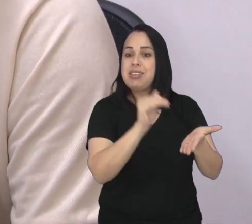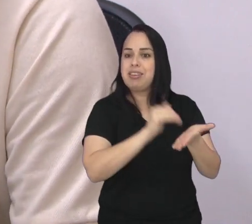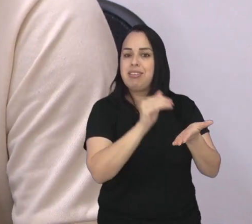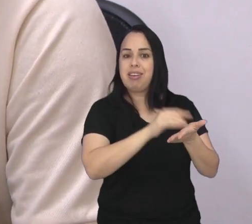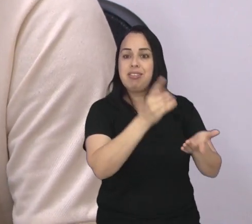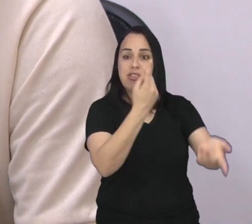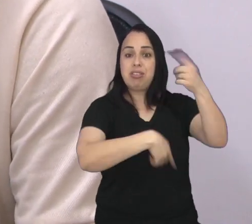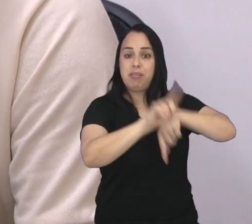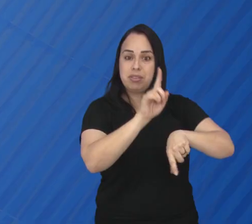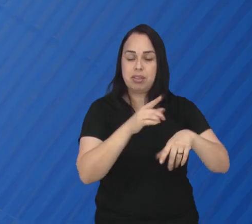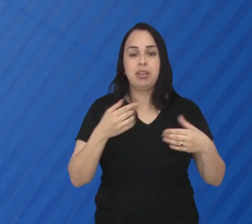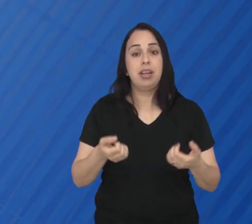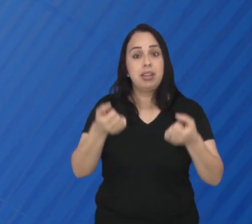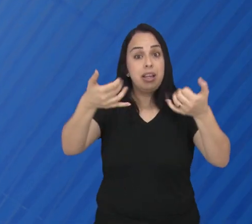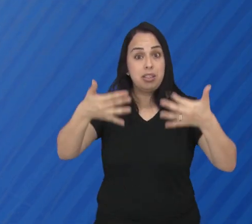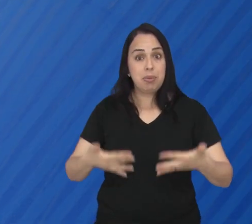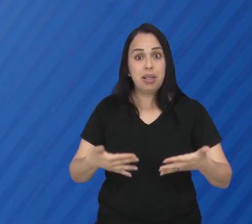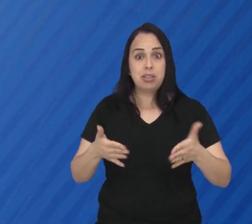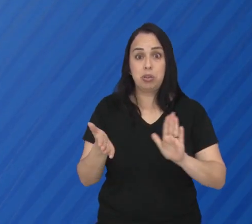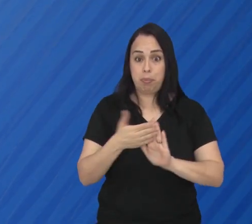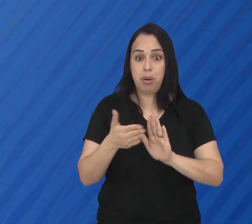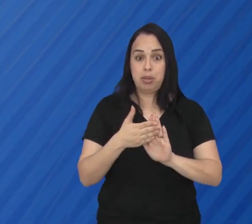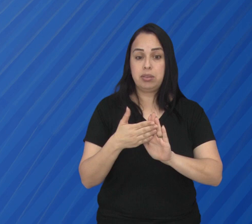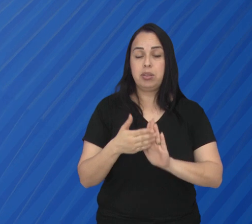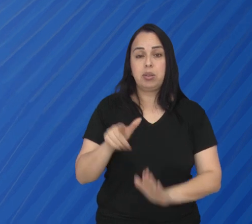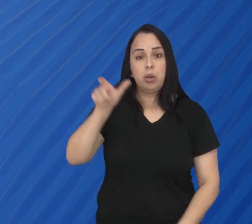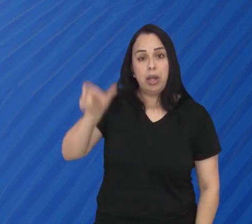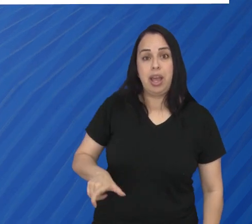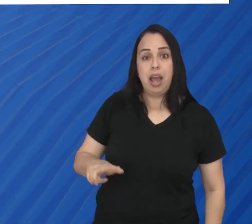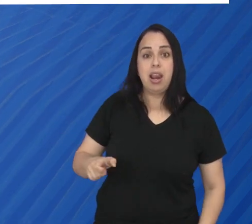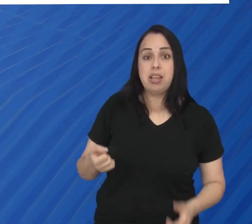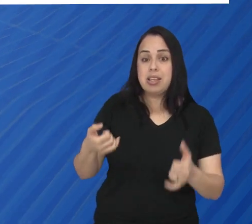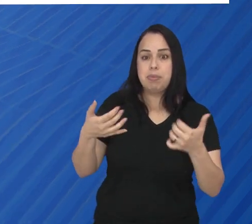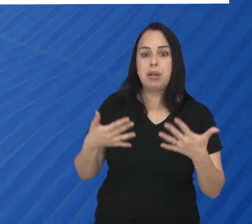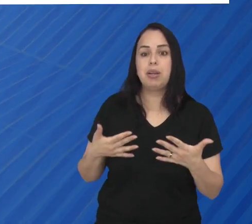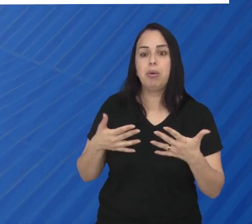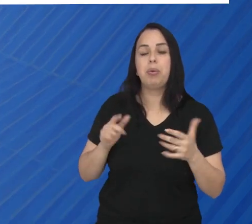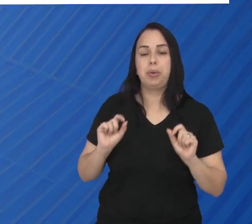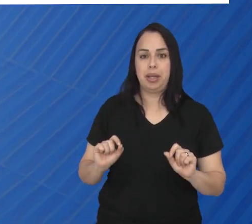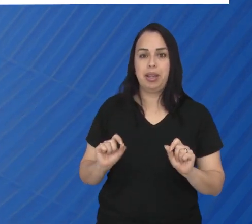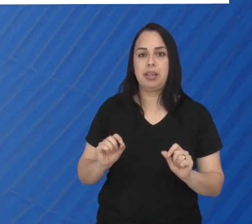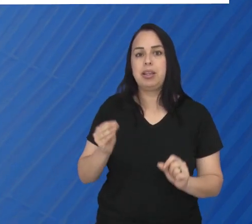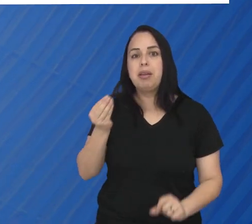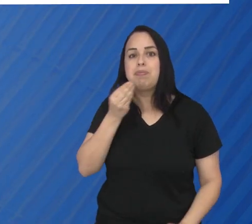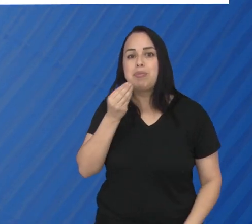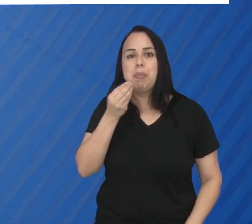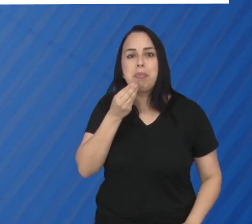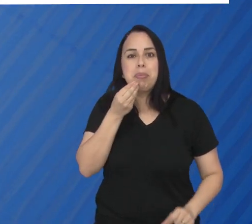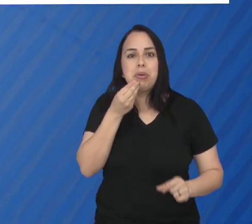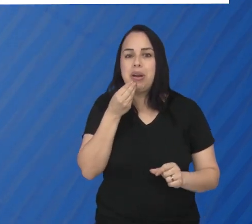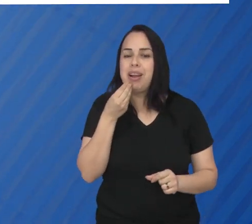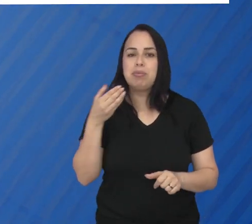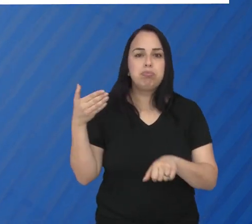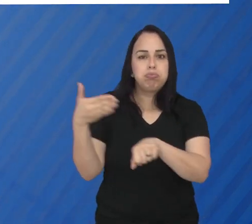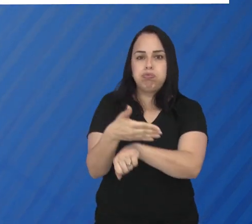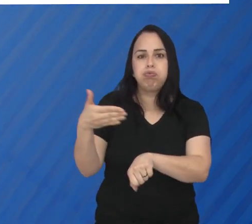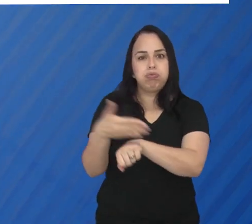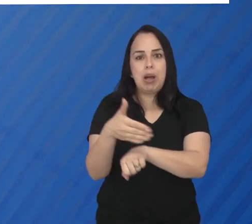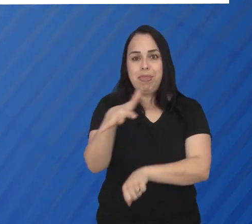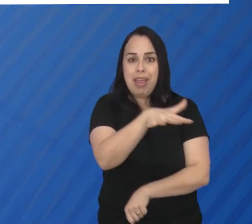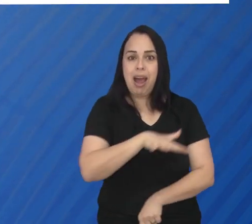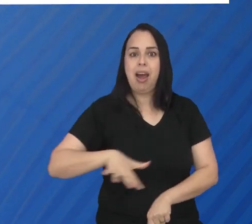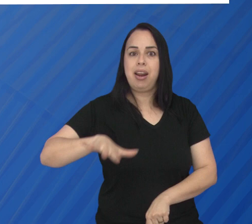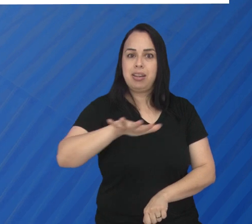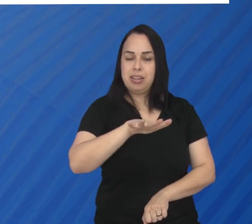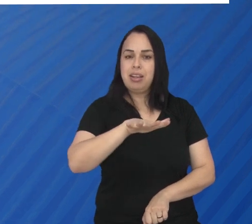Inovação e Desenvolvimento. Na justificativa do projeto, o parlamentar explica que a iniciativa visa criar uma porta de entrada